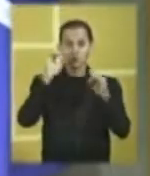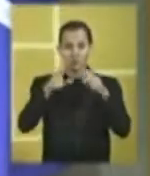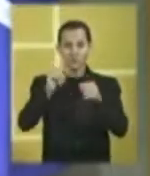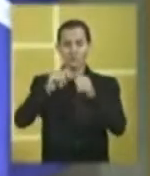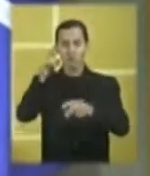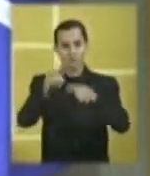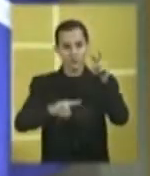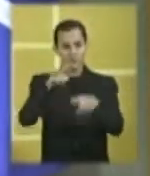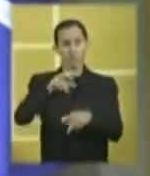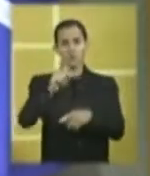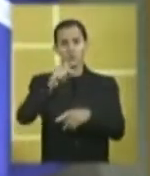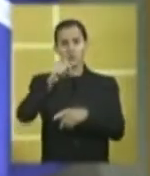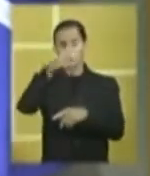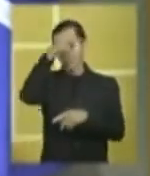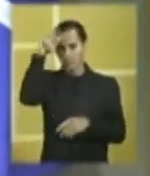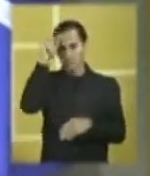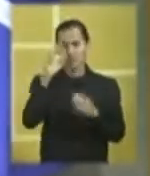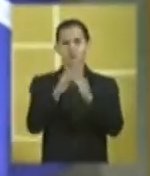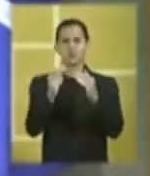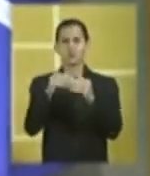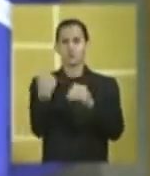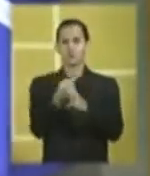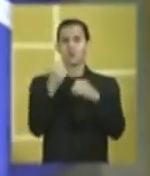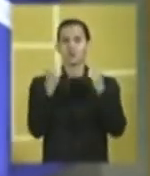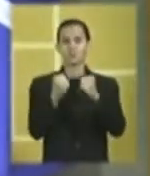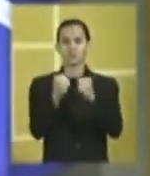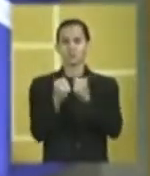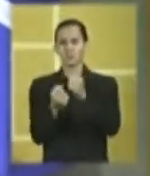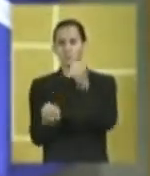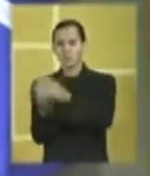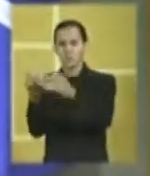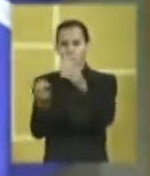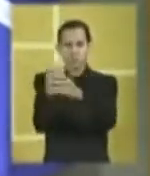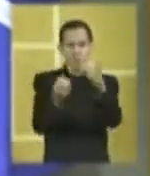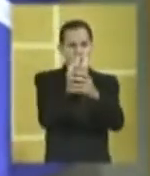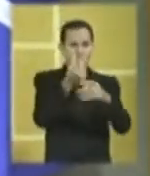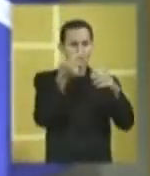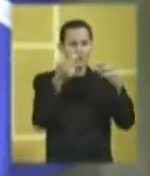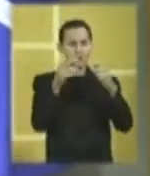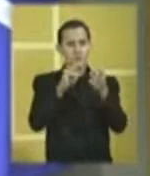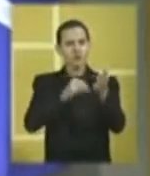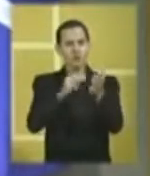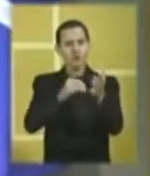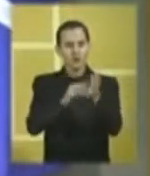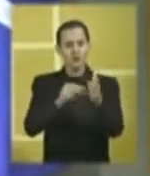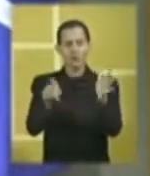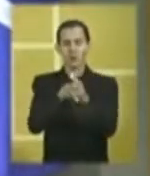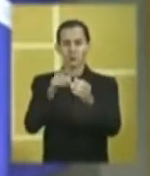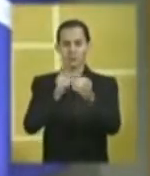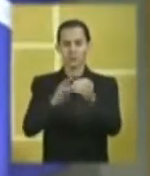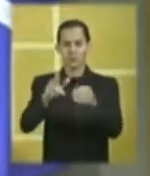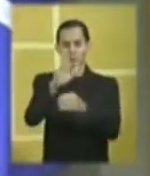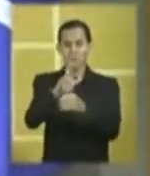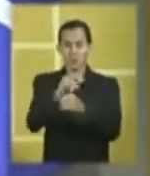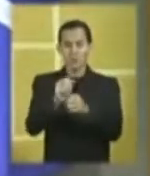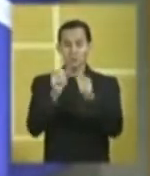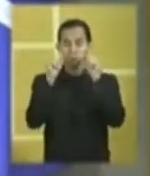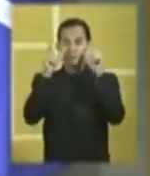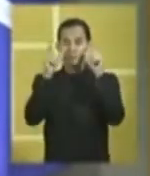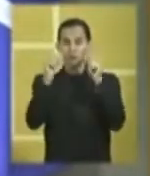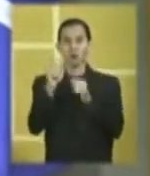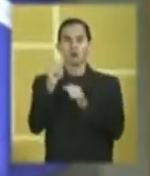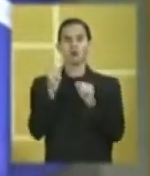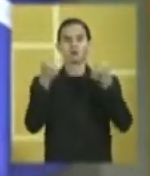avaliações. E o prefeito pediu para que nós pudéssemos implantar esse projeto em modelo para a cidade de Bernândia, para despertar